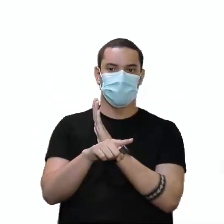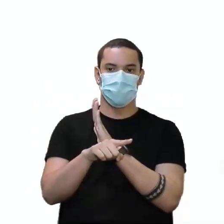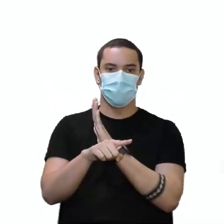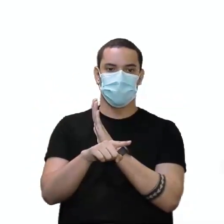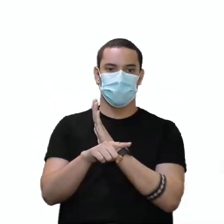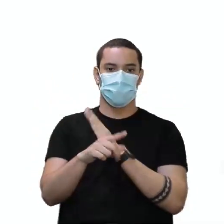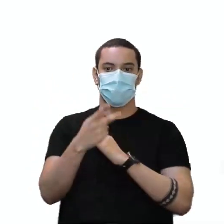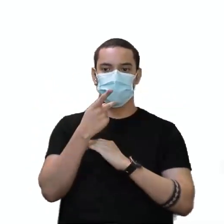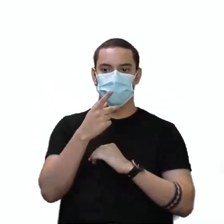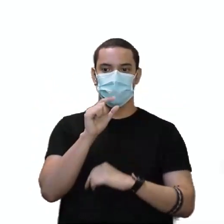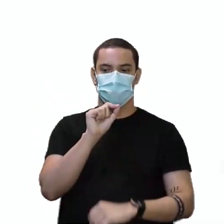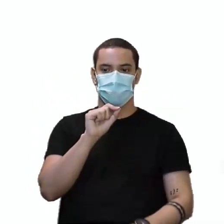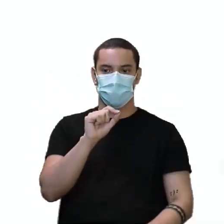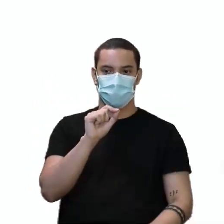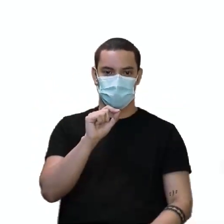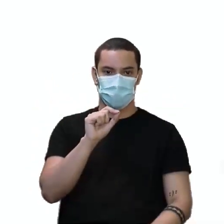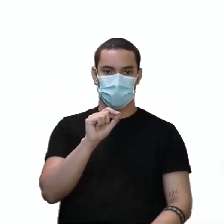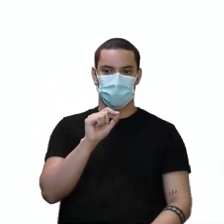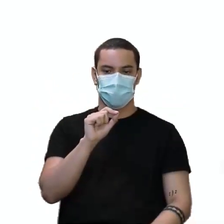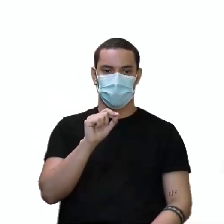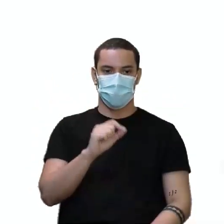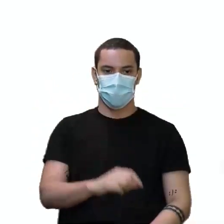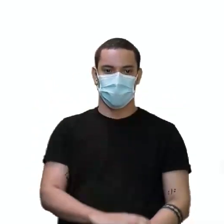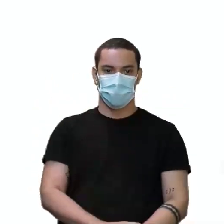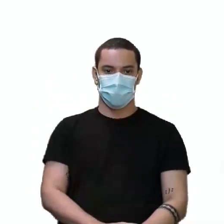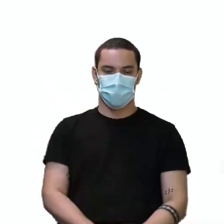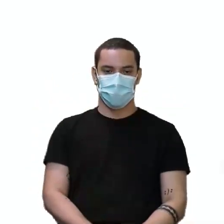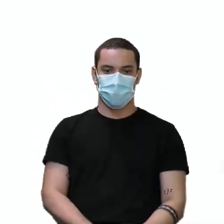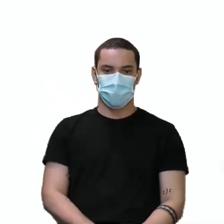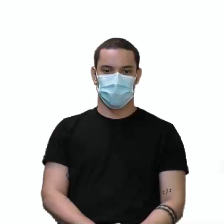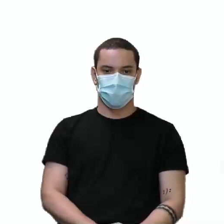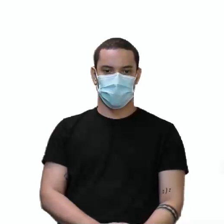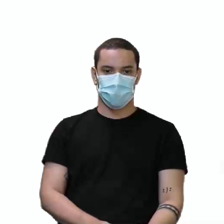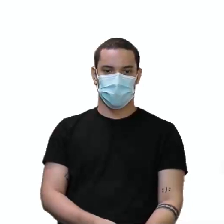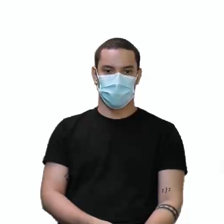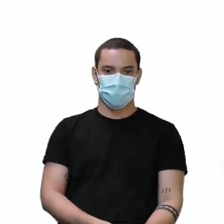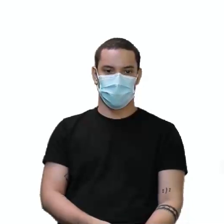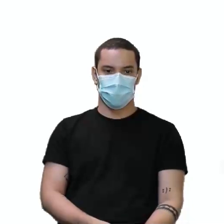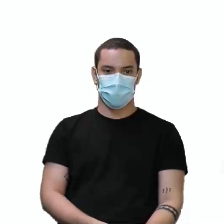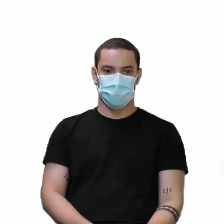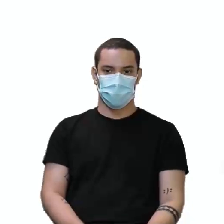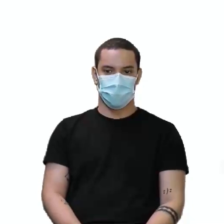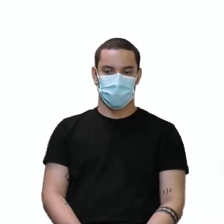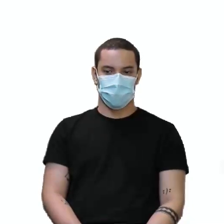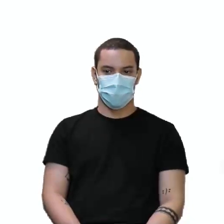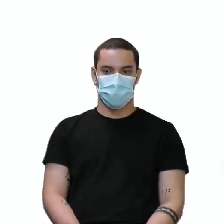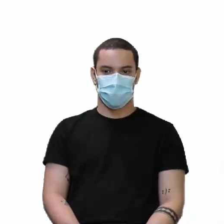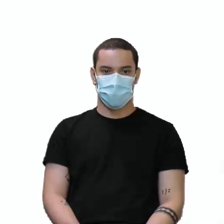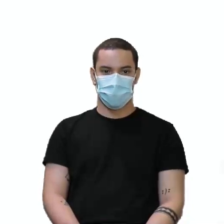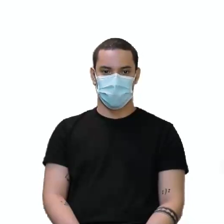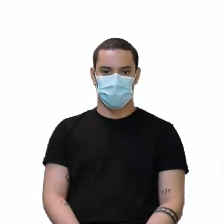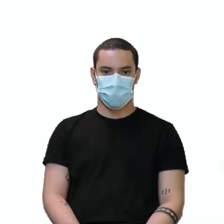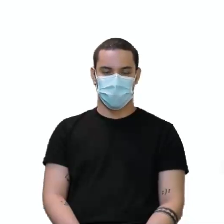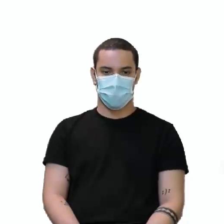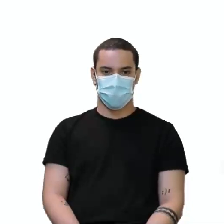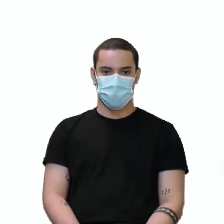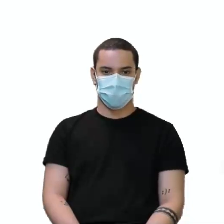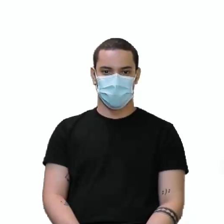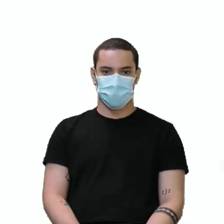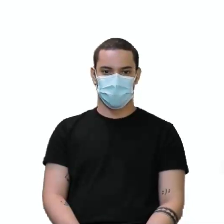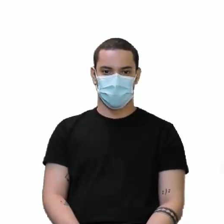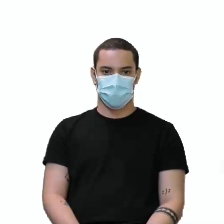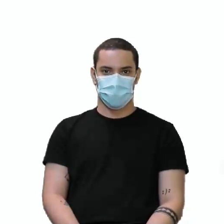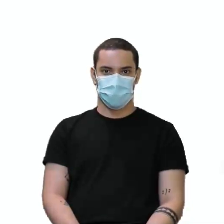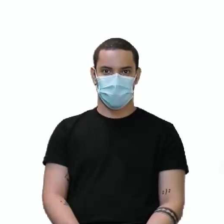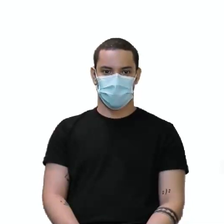This is the third time this week I've gotten off the bus and still remember what I learned. Aí